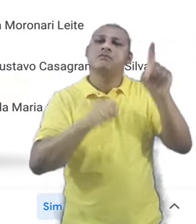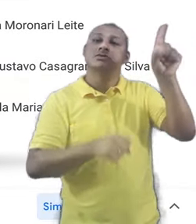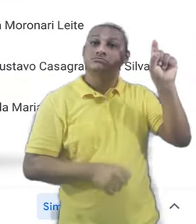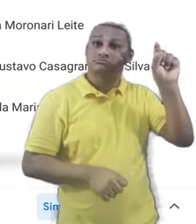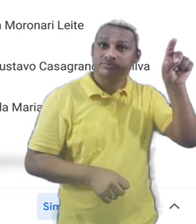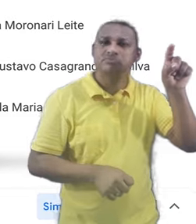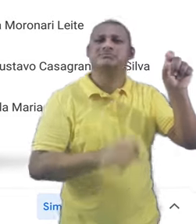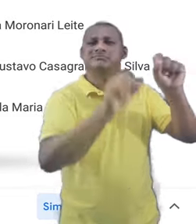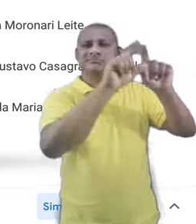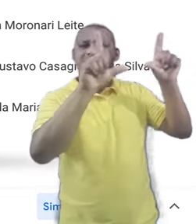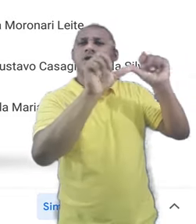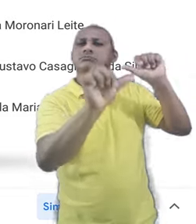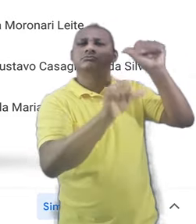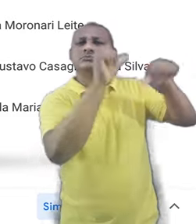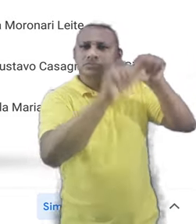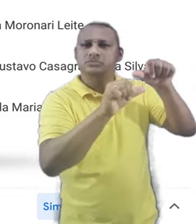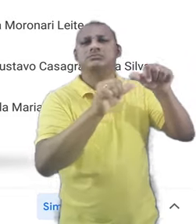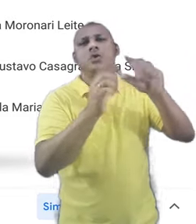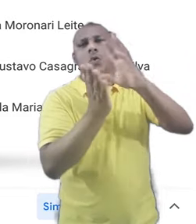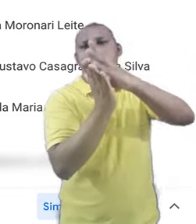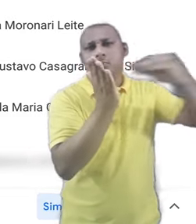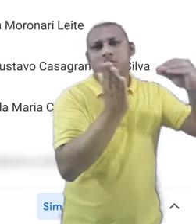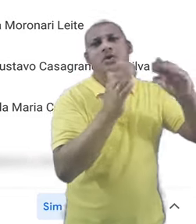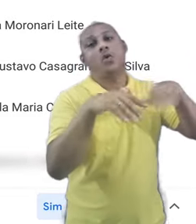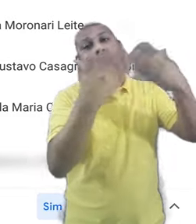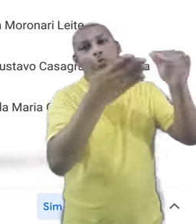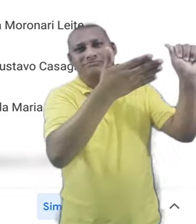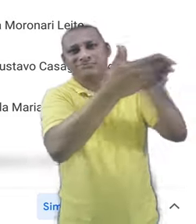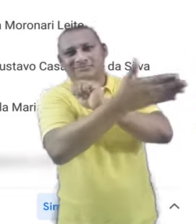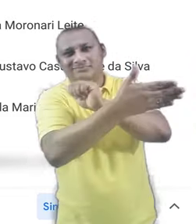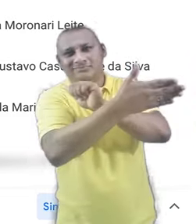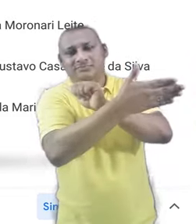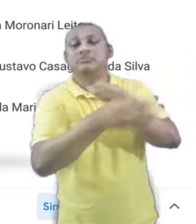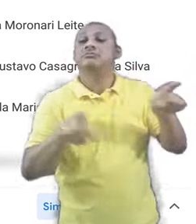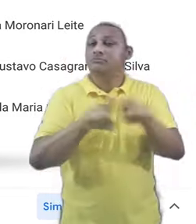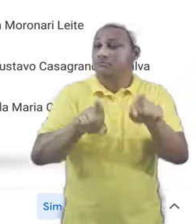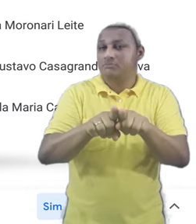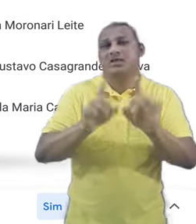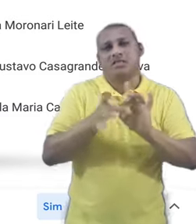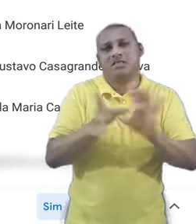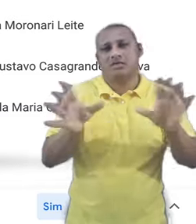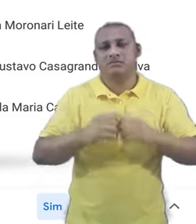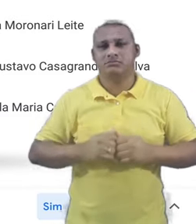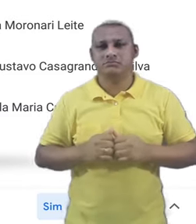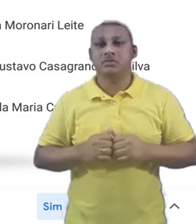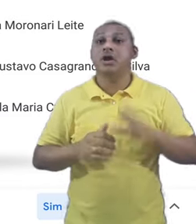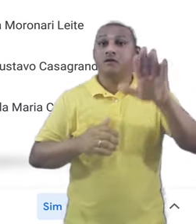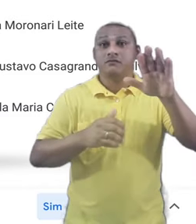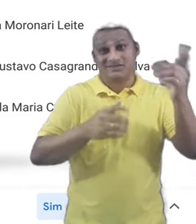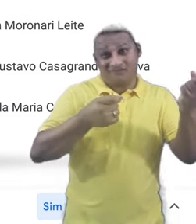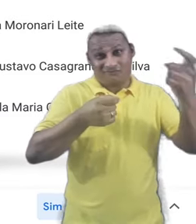excluir esse evento, duplicar ou copiar para outra agenda. Para